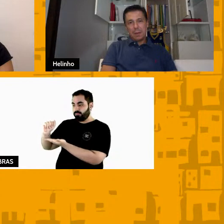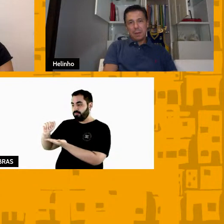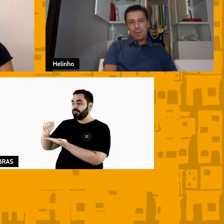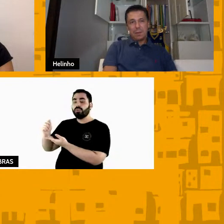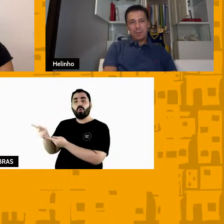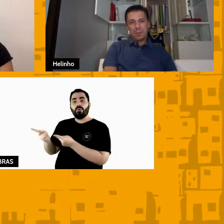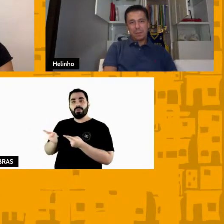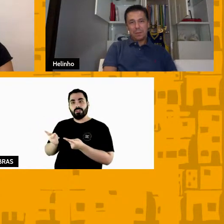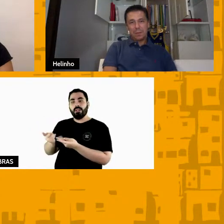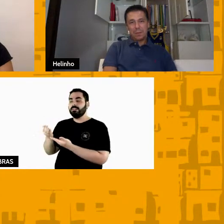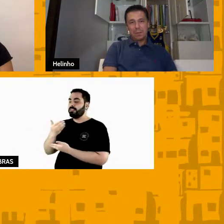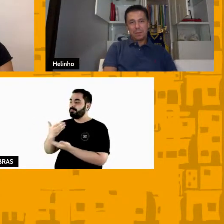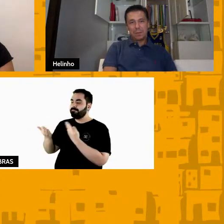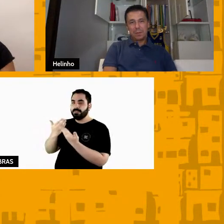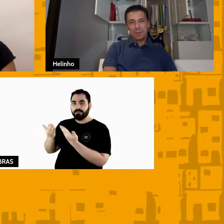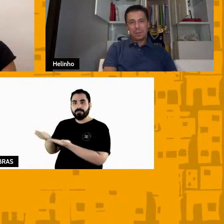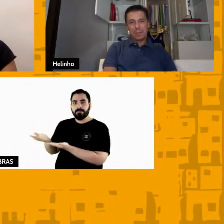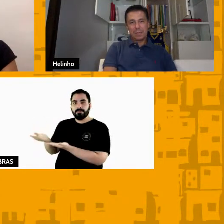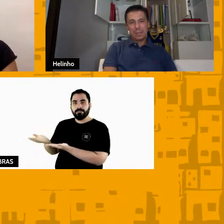-papo. Boa noite, Paula.